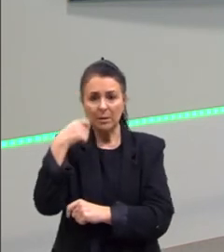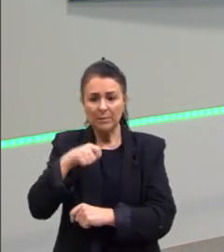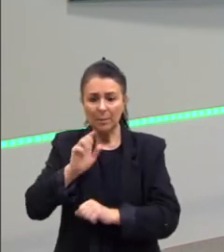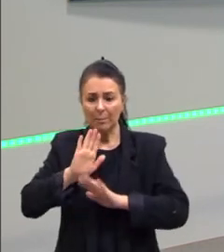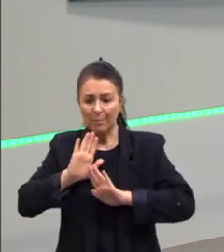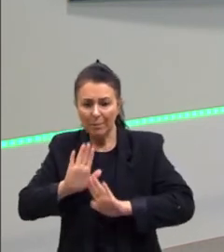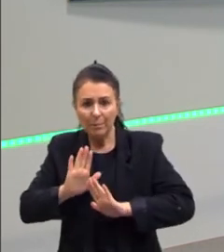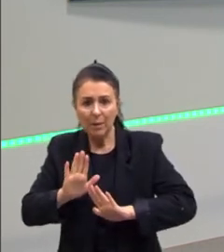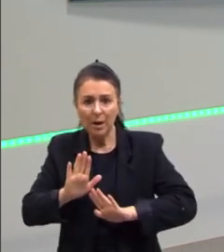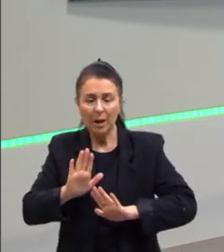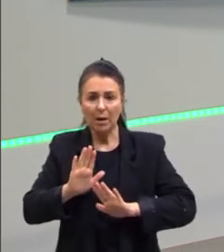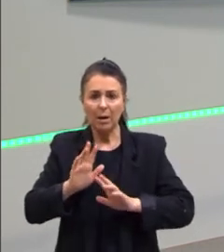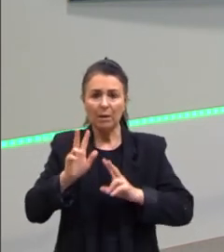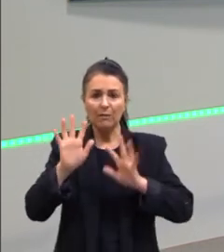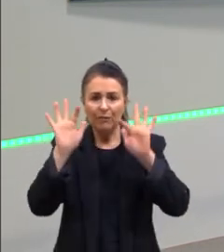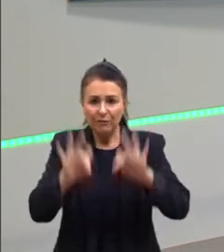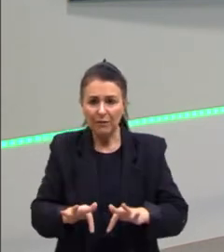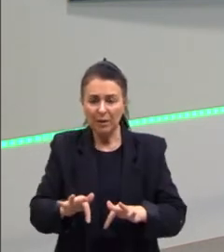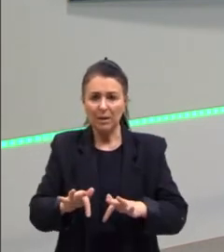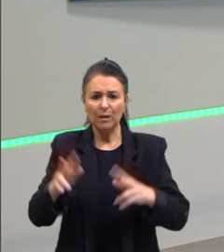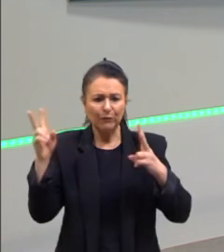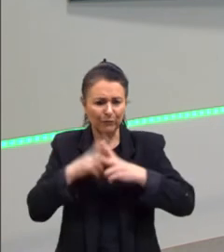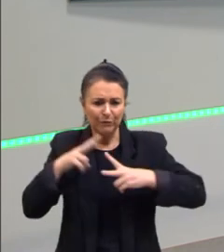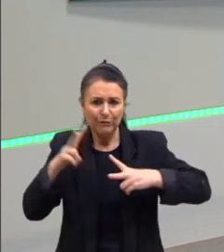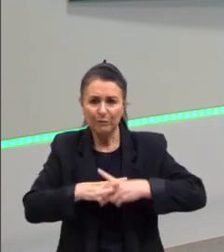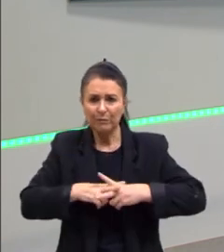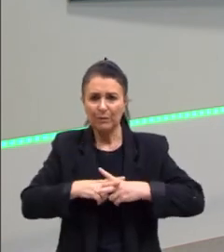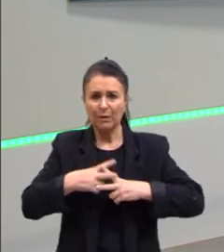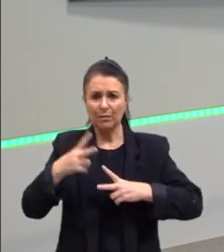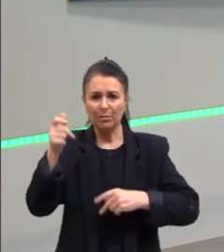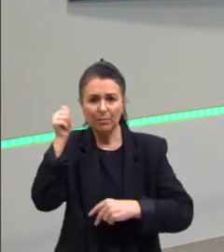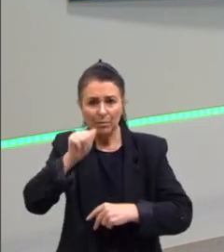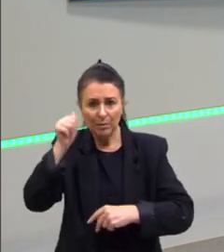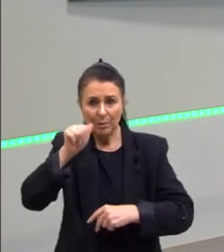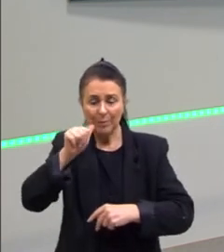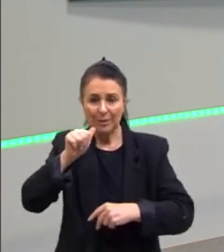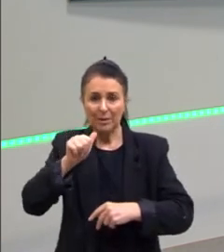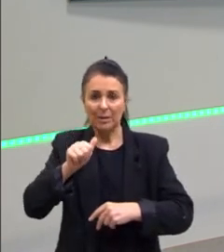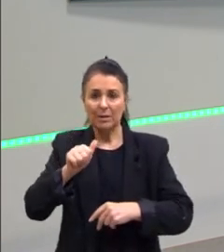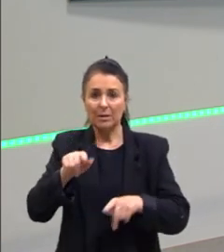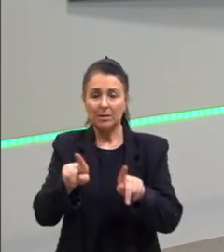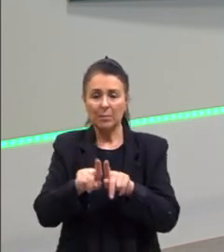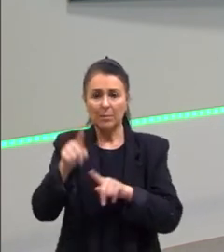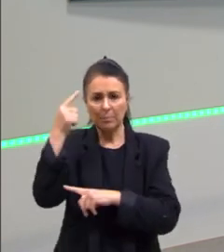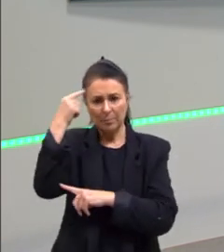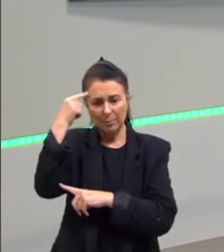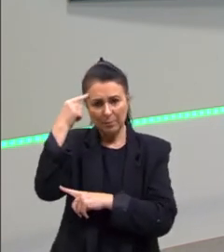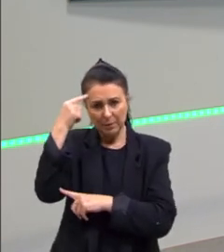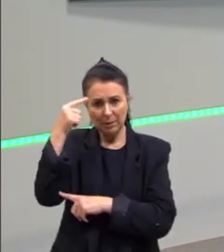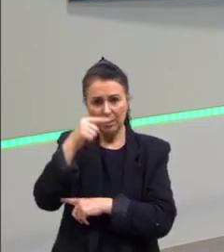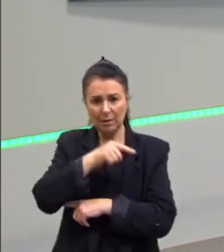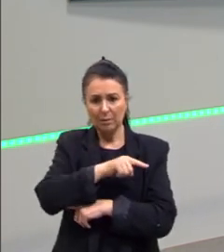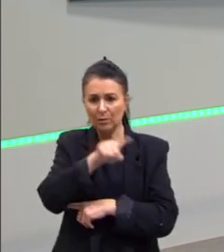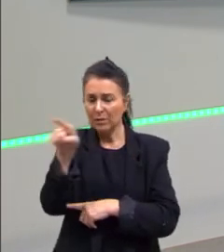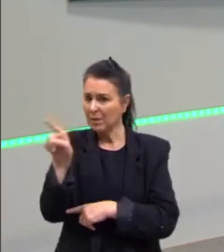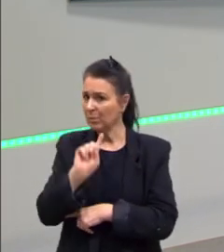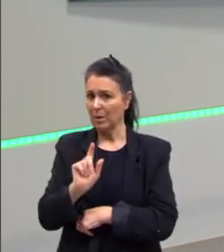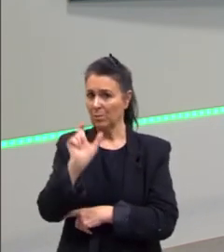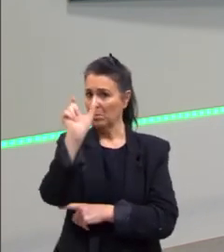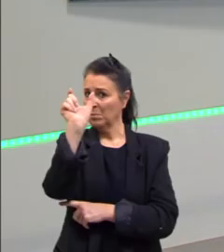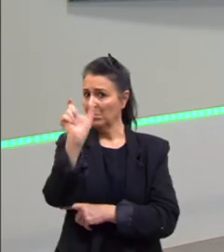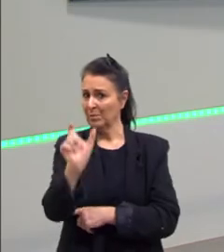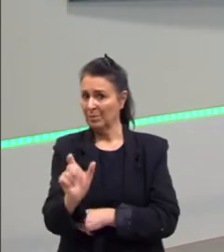Parar de agir assim. E também, quem sabe, você não é um agressor, mas você